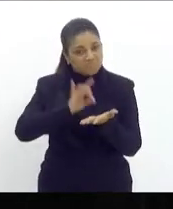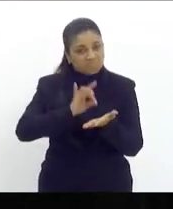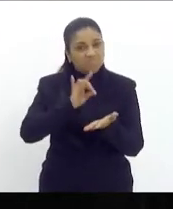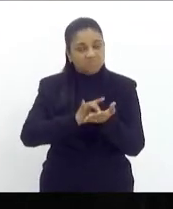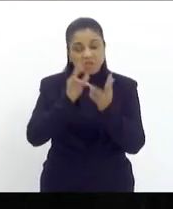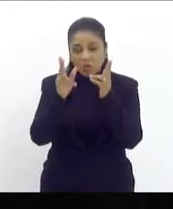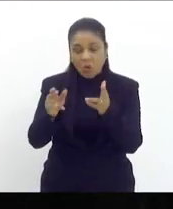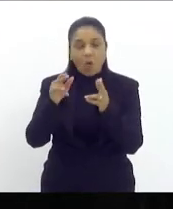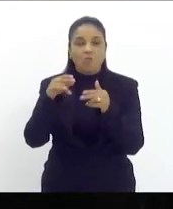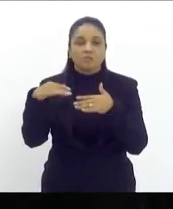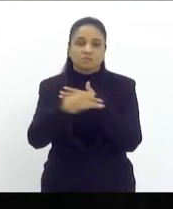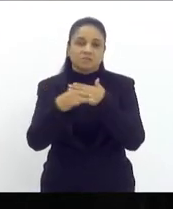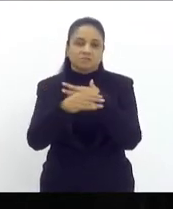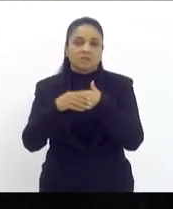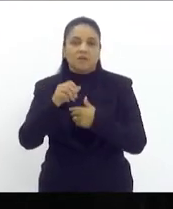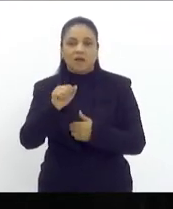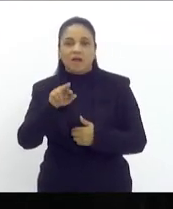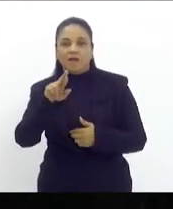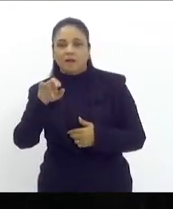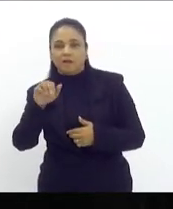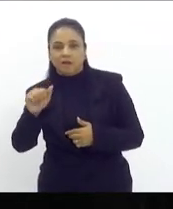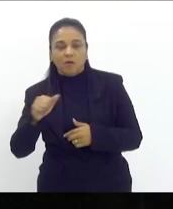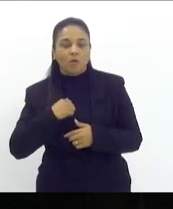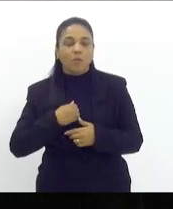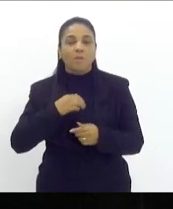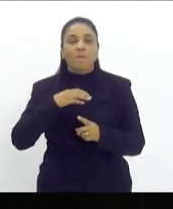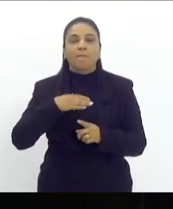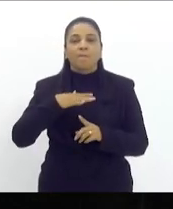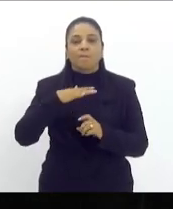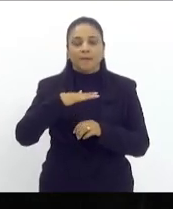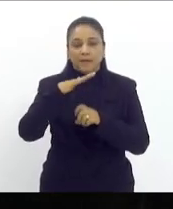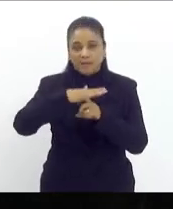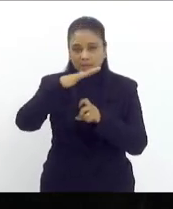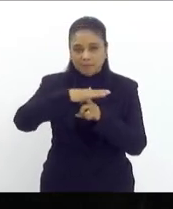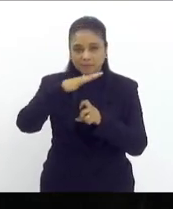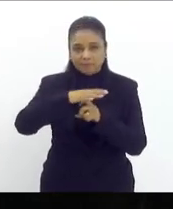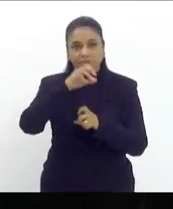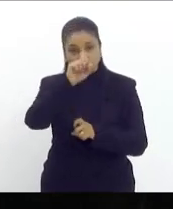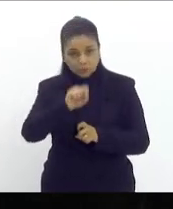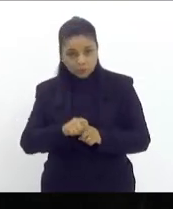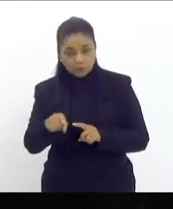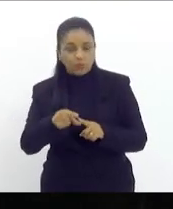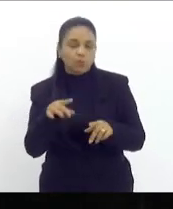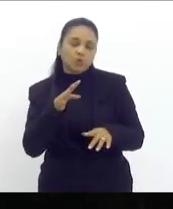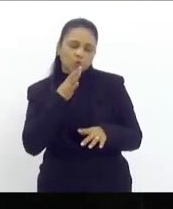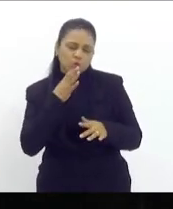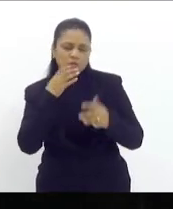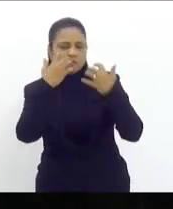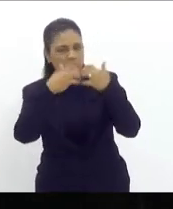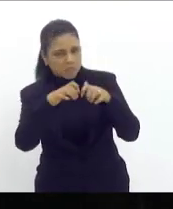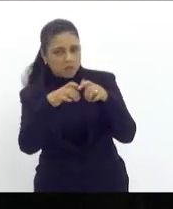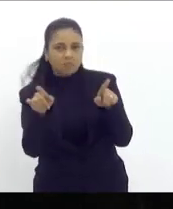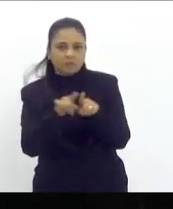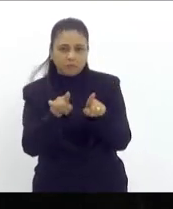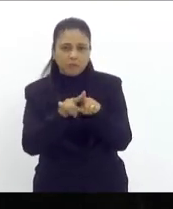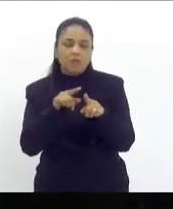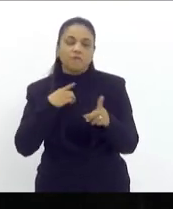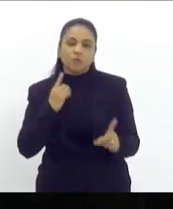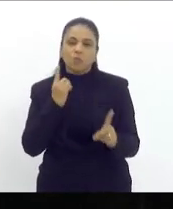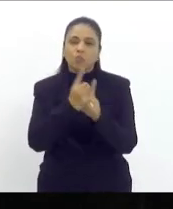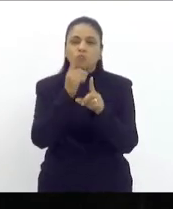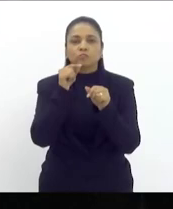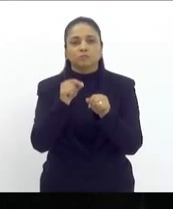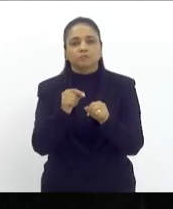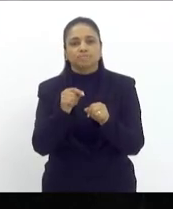vim a areal que sei que verei em Paraíba do Sul três dias nessa cidade que conheço em Petrópolis e que vou encontrar